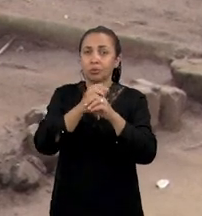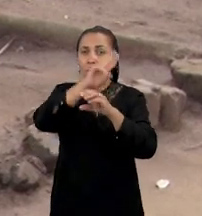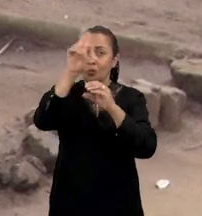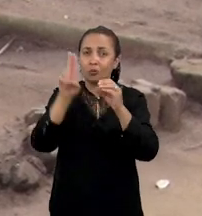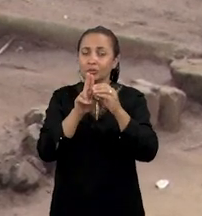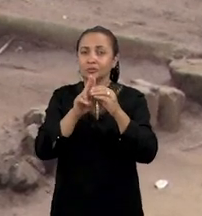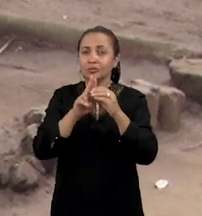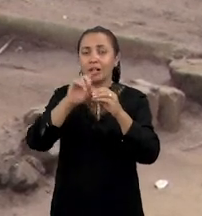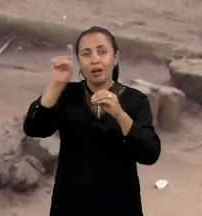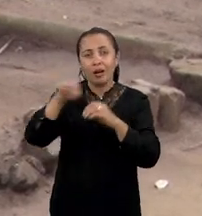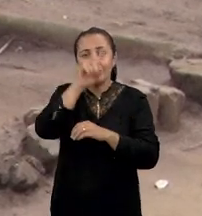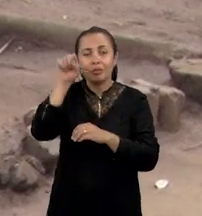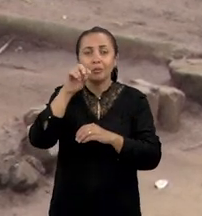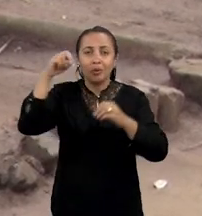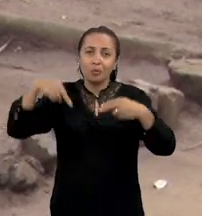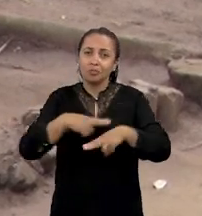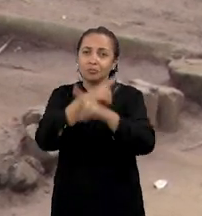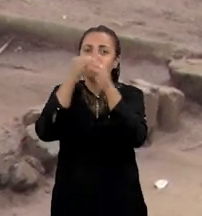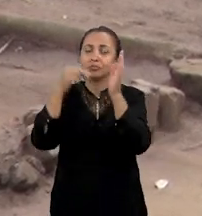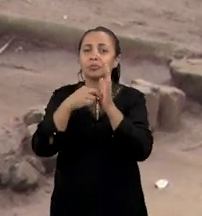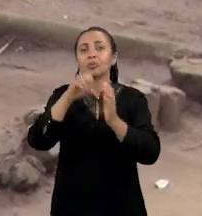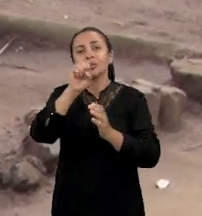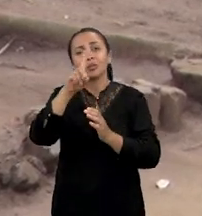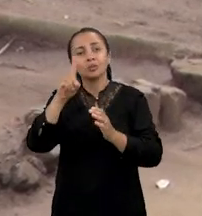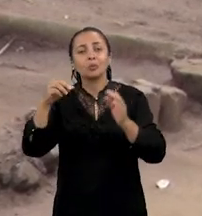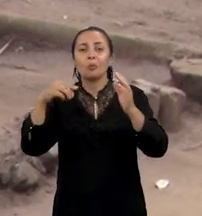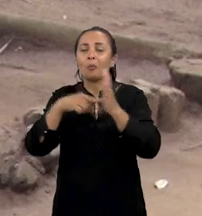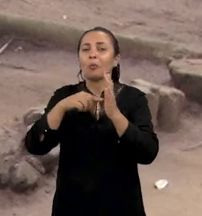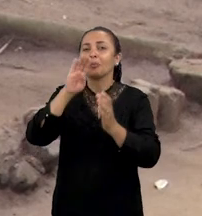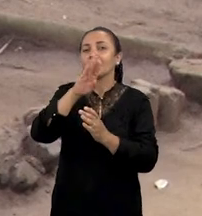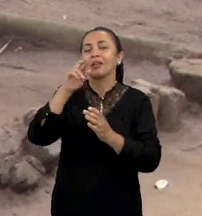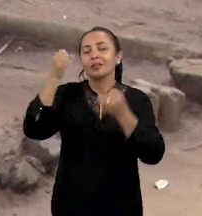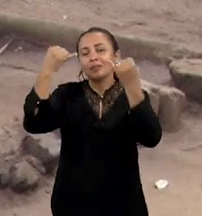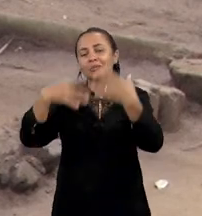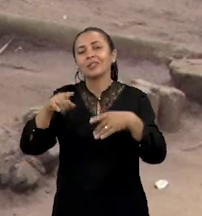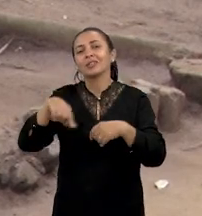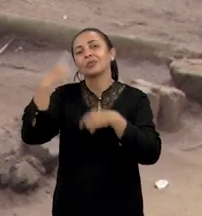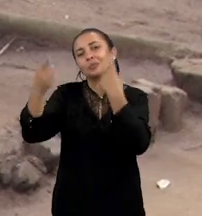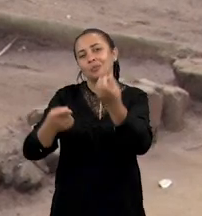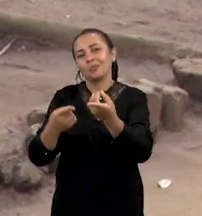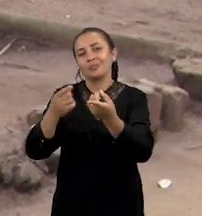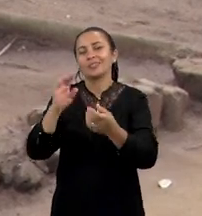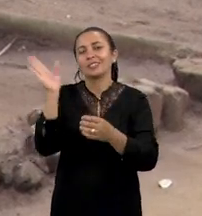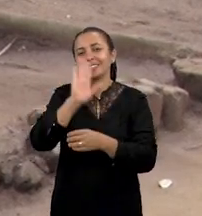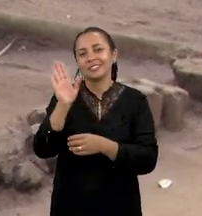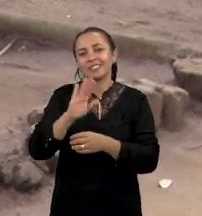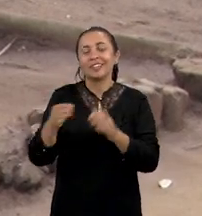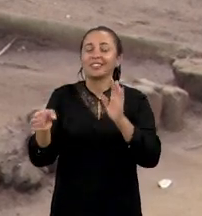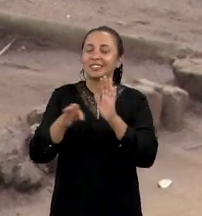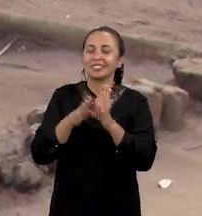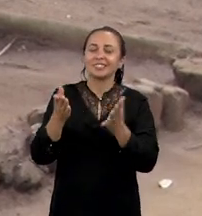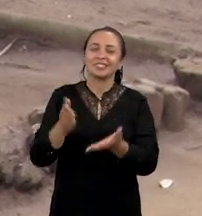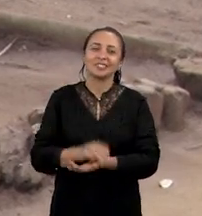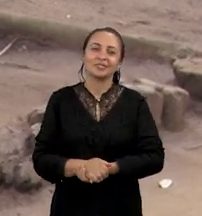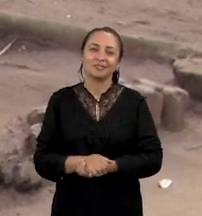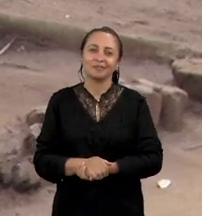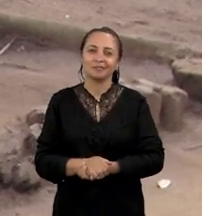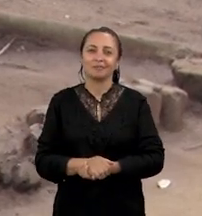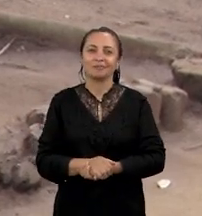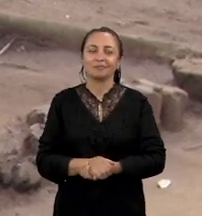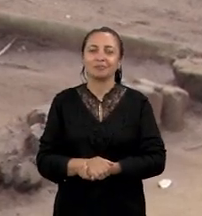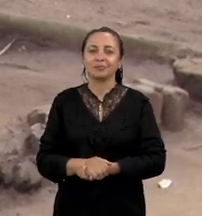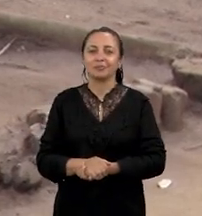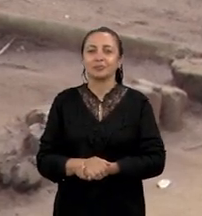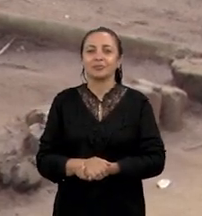e-mail universciência.esb.edu.br que a gente explica por aqui, num outro programa. Tchau, tchau